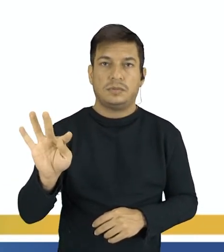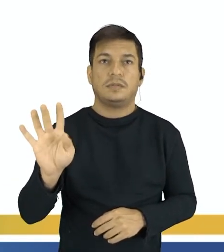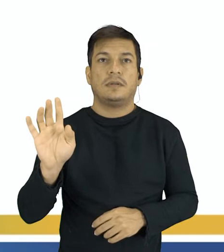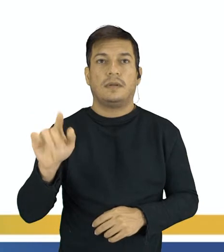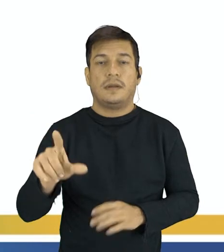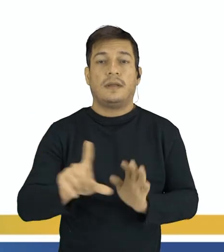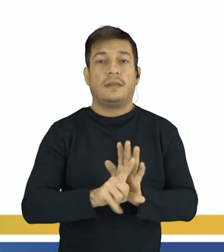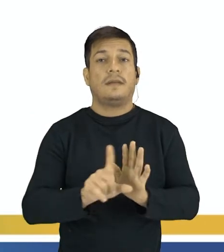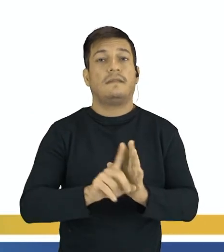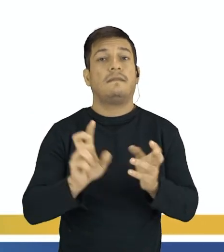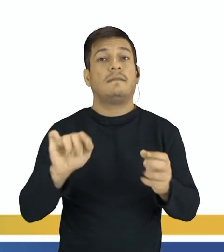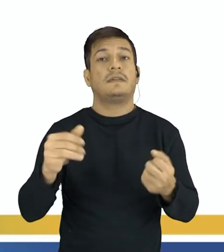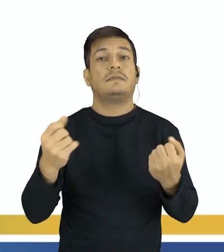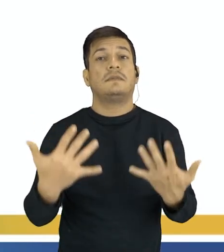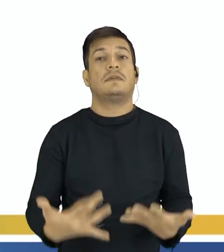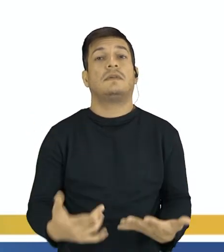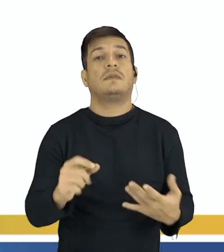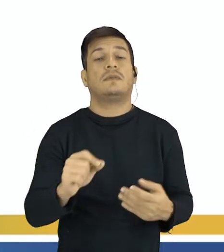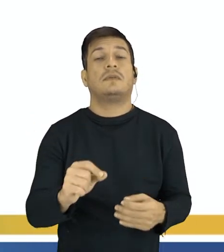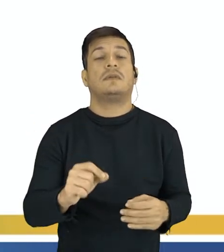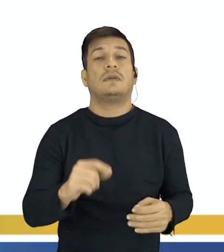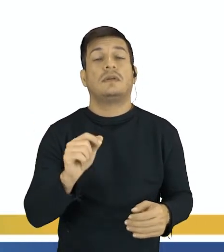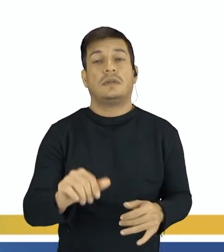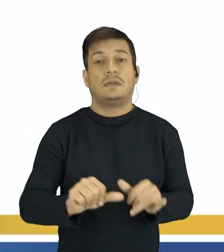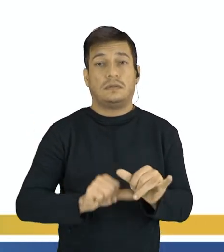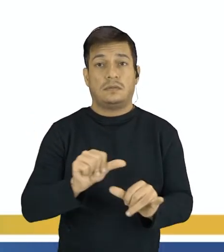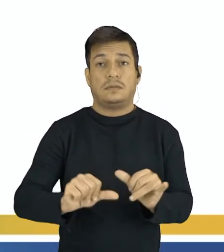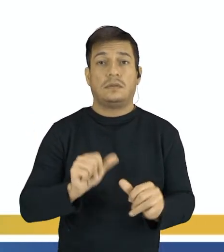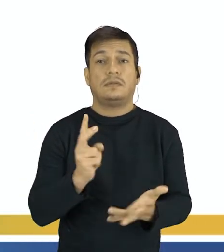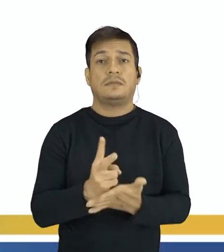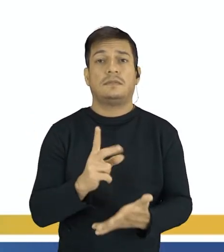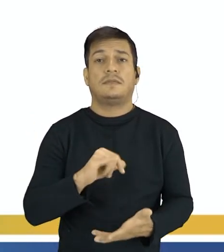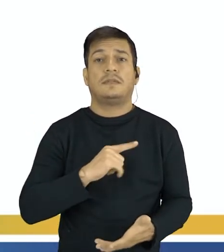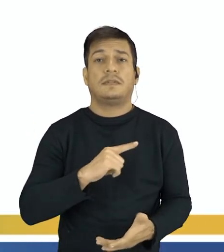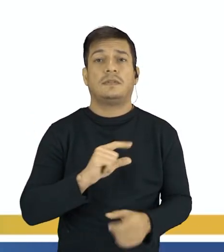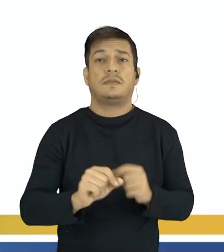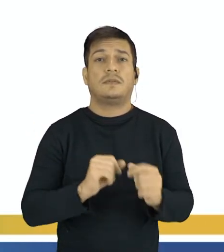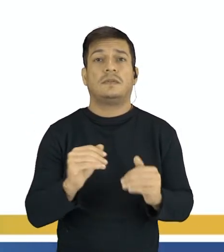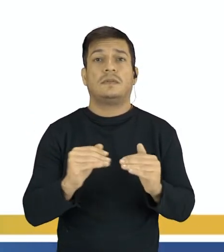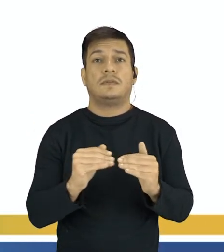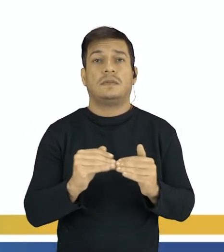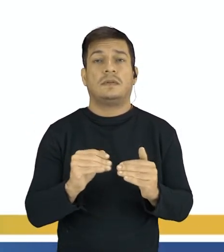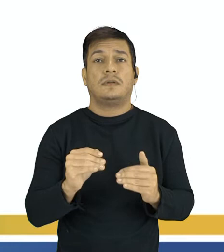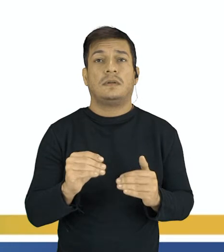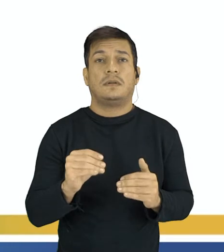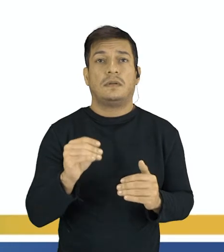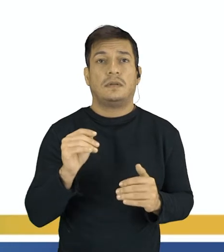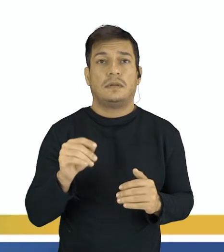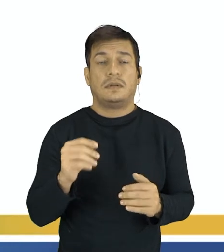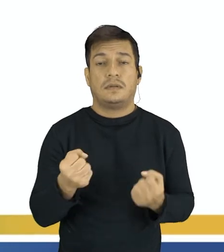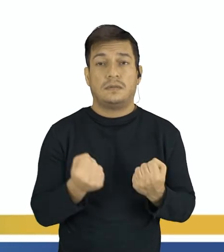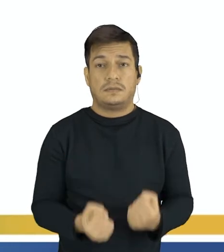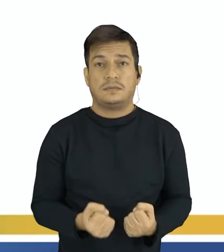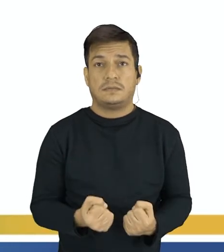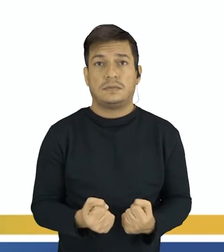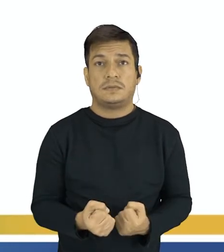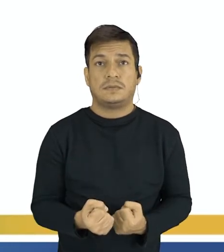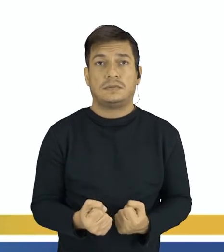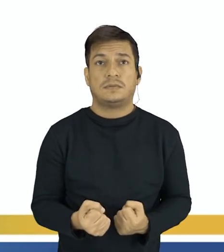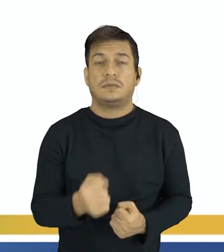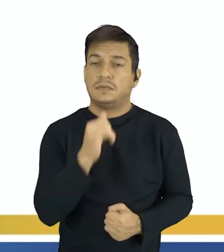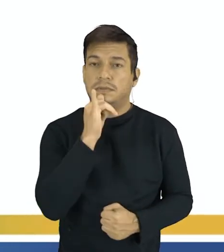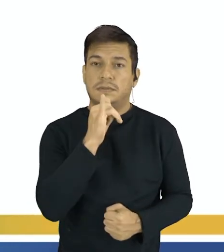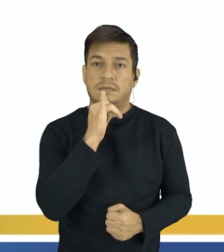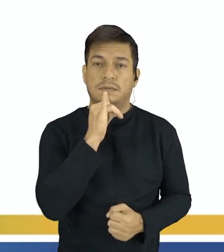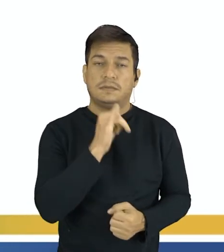essa lei vai determinar para a gente que numa reação química, a gente sempre vai ter uma proporção constante entre as massas. Então,